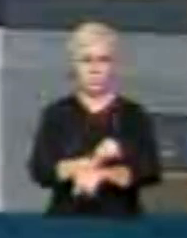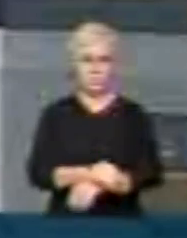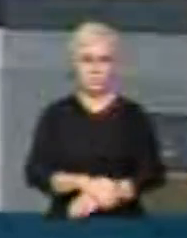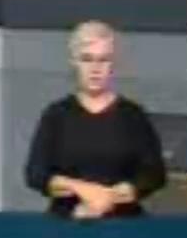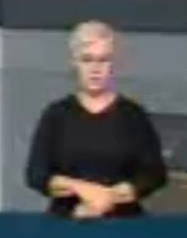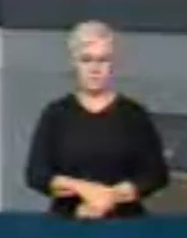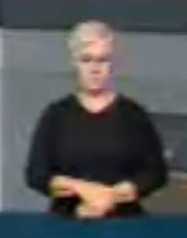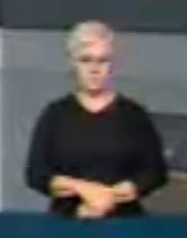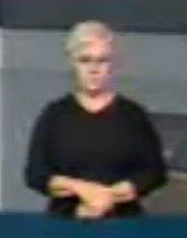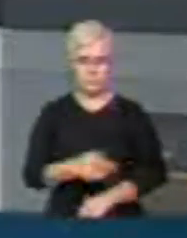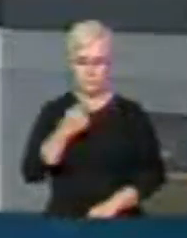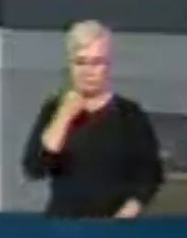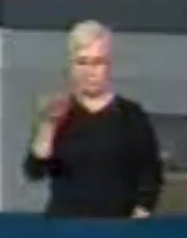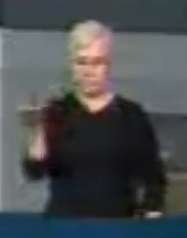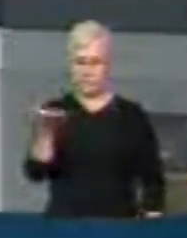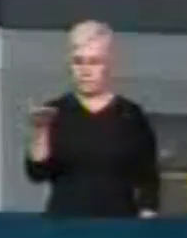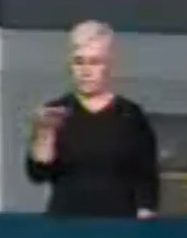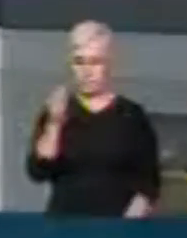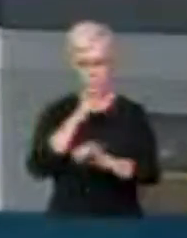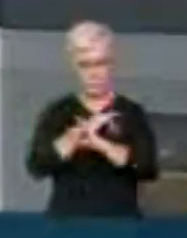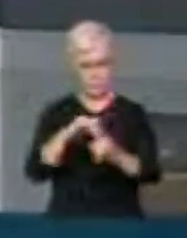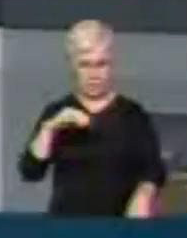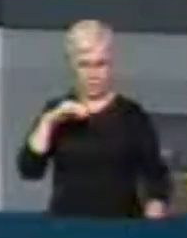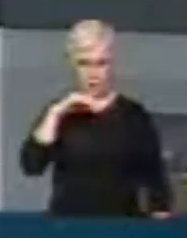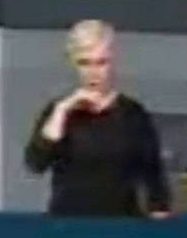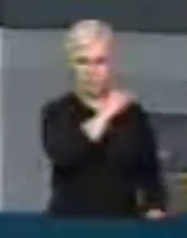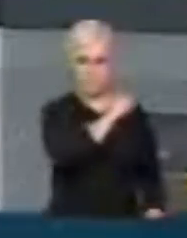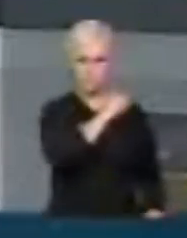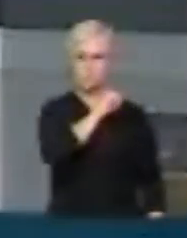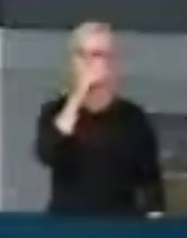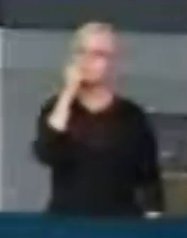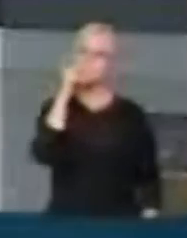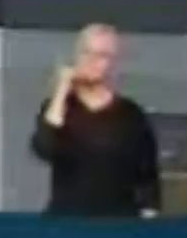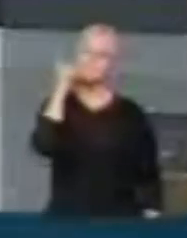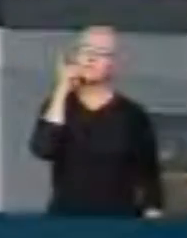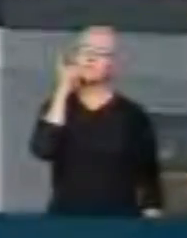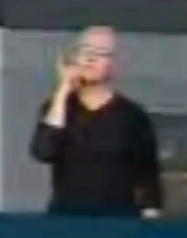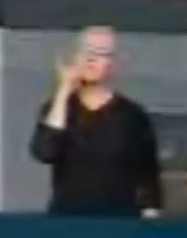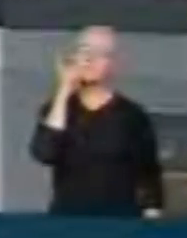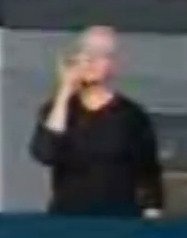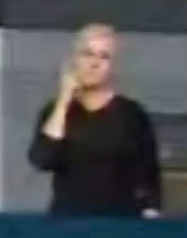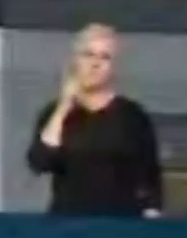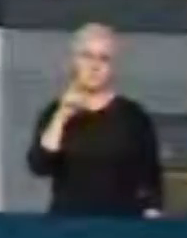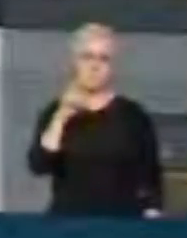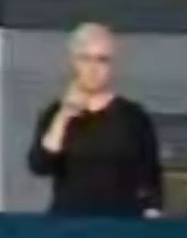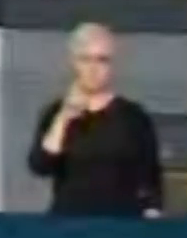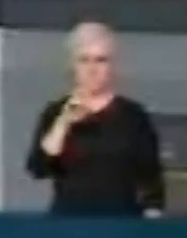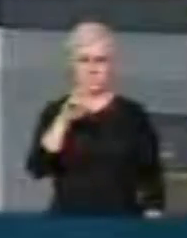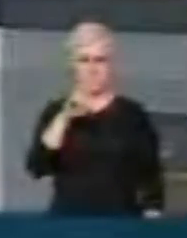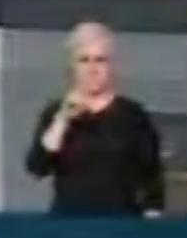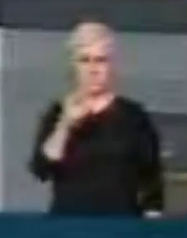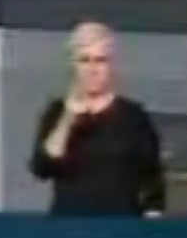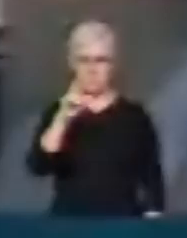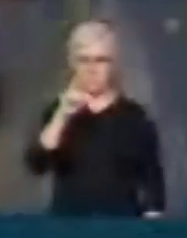Concedo a palavra para uma breve intervenção ao ilustre deputado Eros Benaldini. Sr.